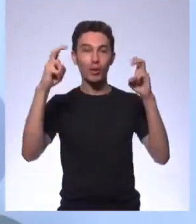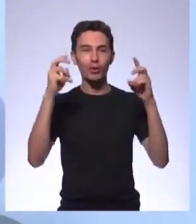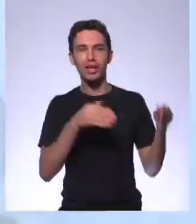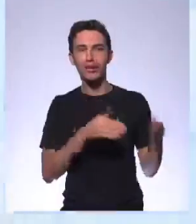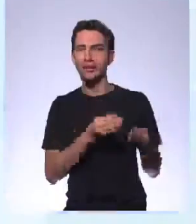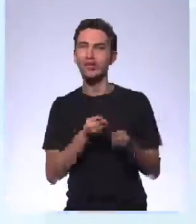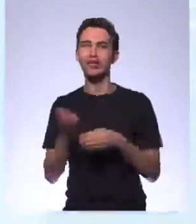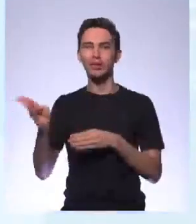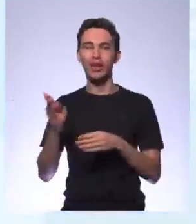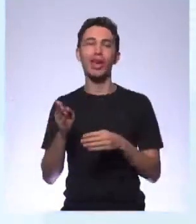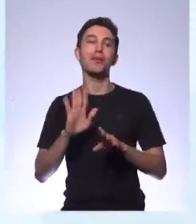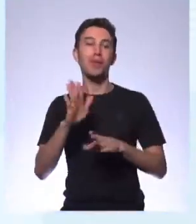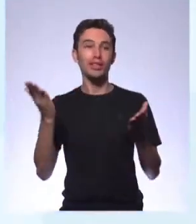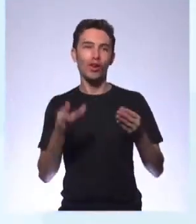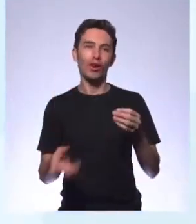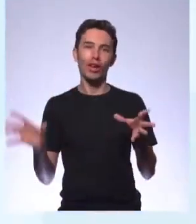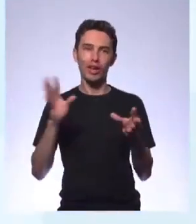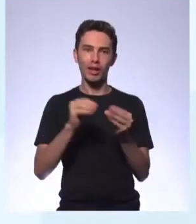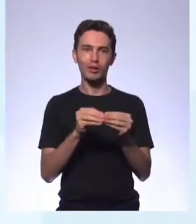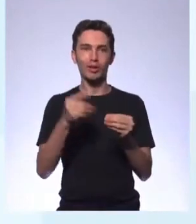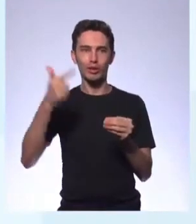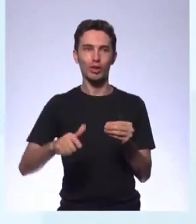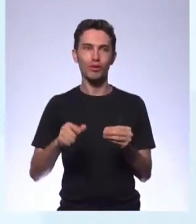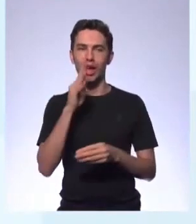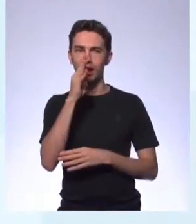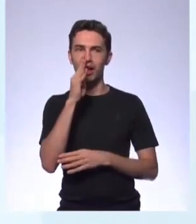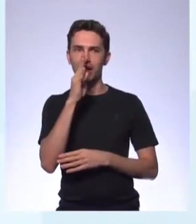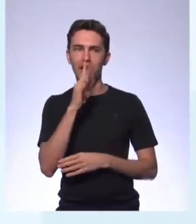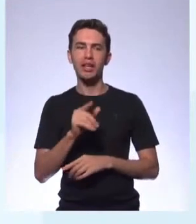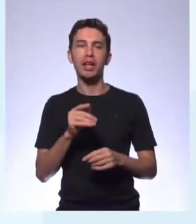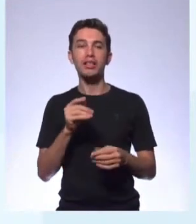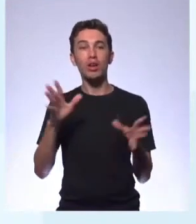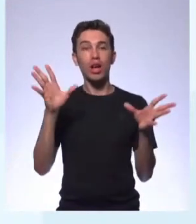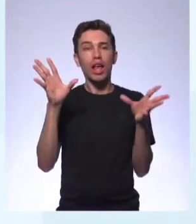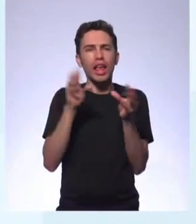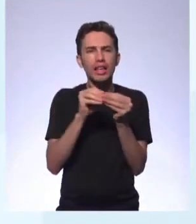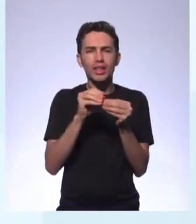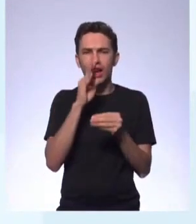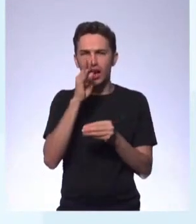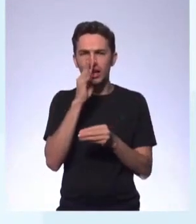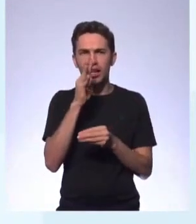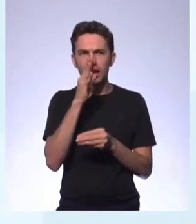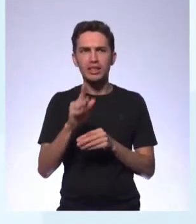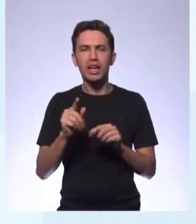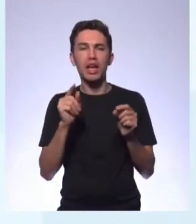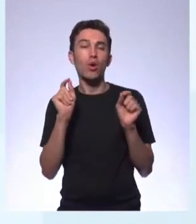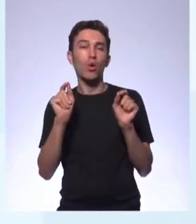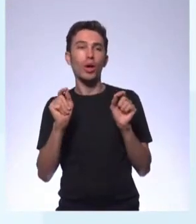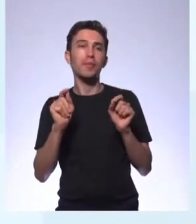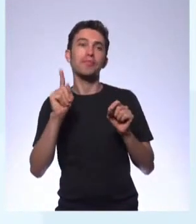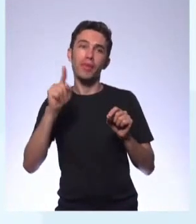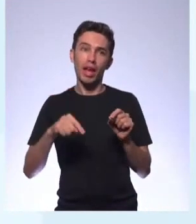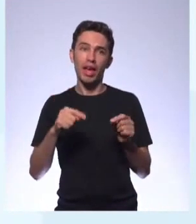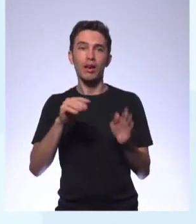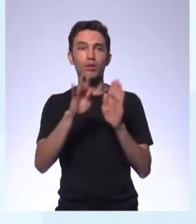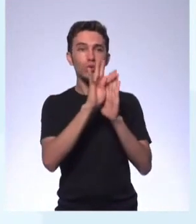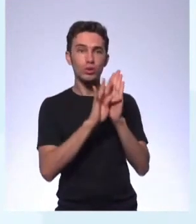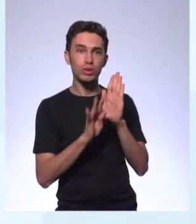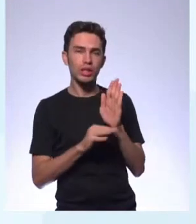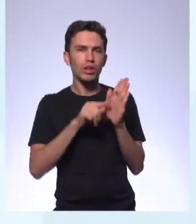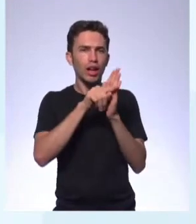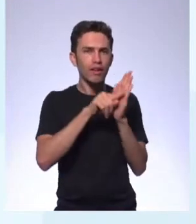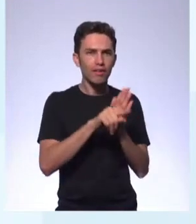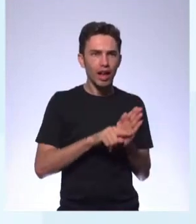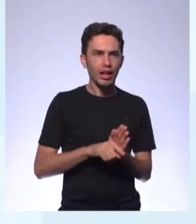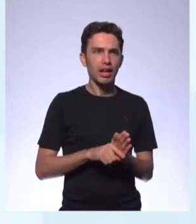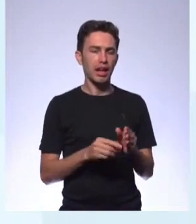voltei. Vamos à resenha. Resenha crítica. Uma resenha crítica, portanto, é um texto que avalia uma